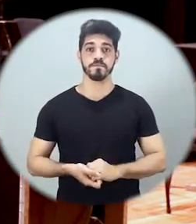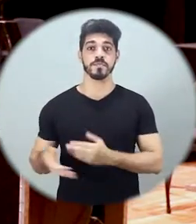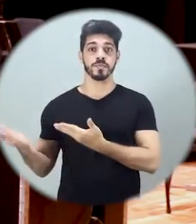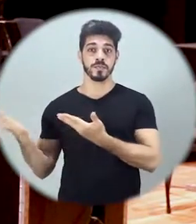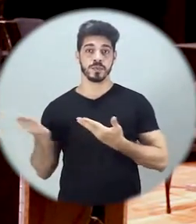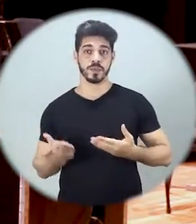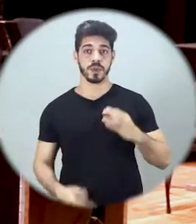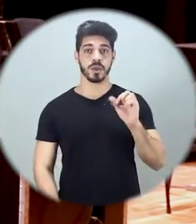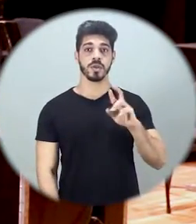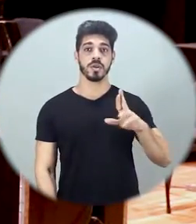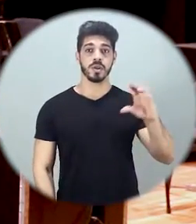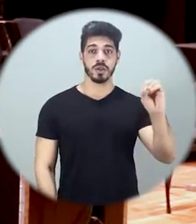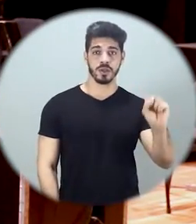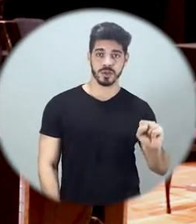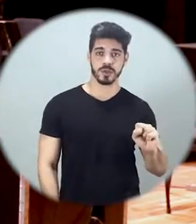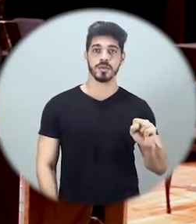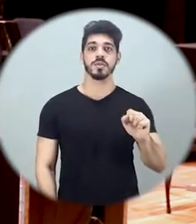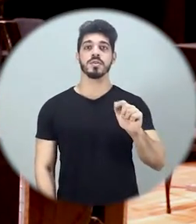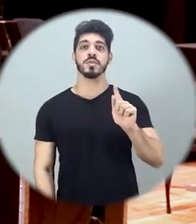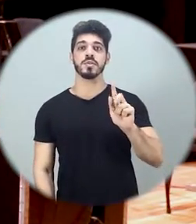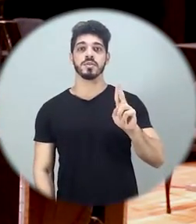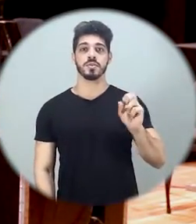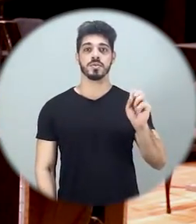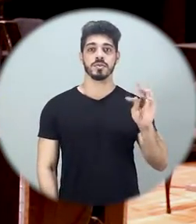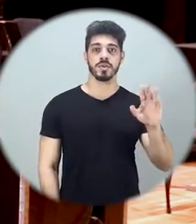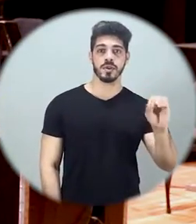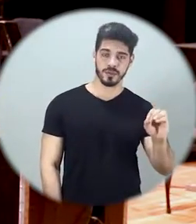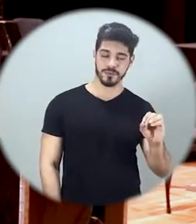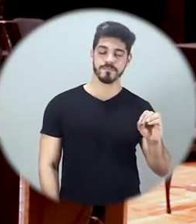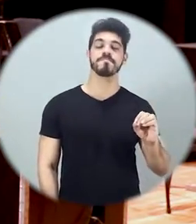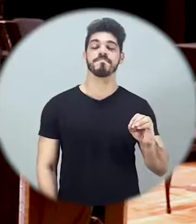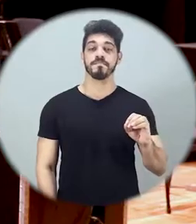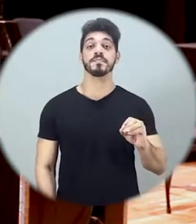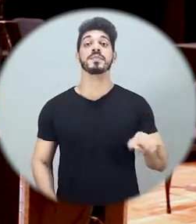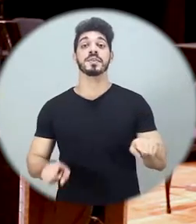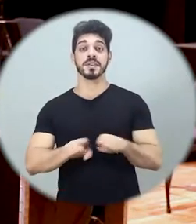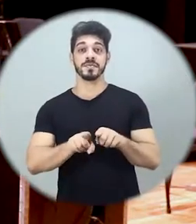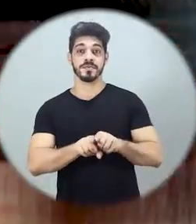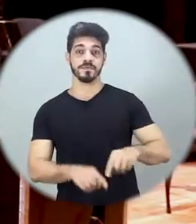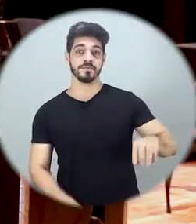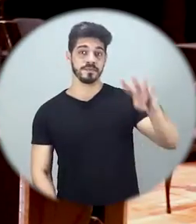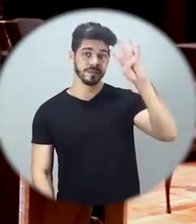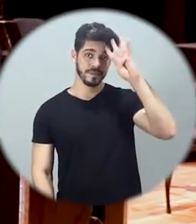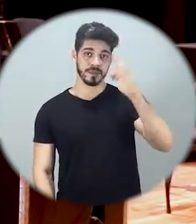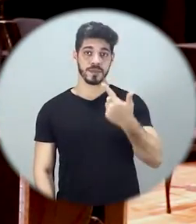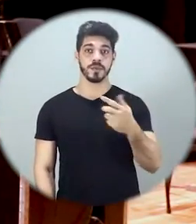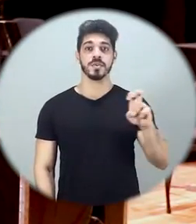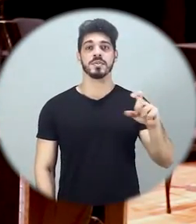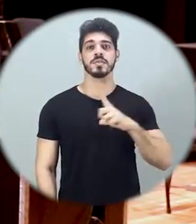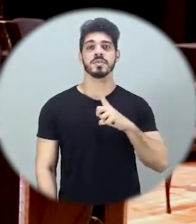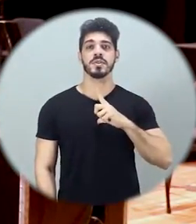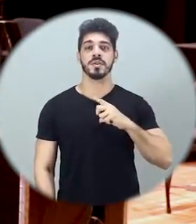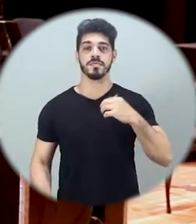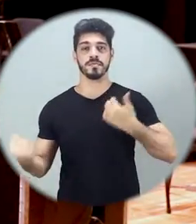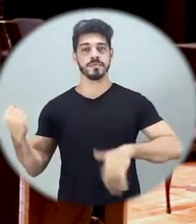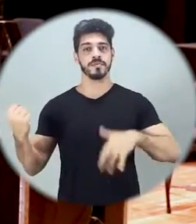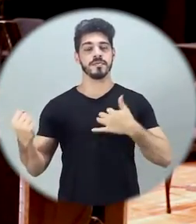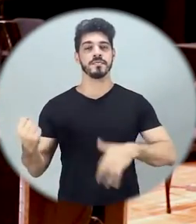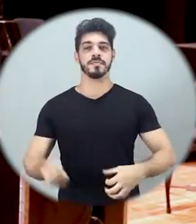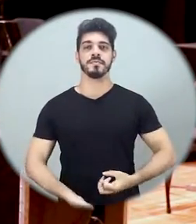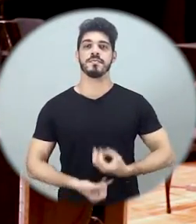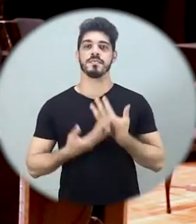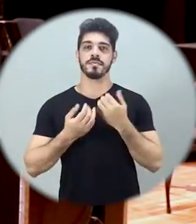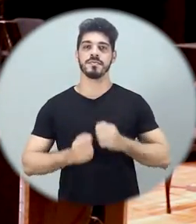diálogos. Os convidados são Carlos Rieiro e Gustavo Paco de Gé. Na quarta-feira, dia 25,